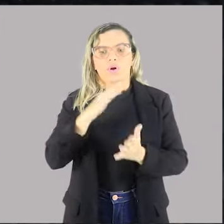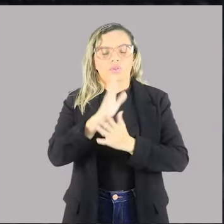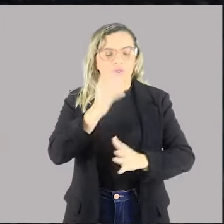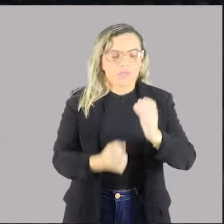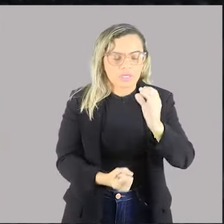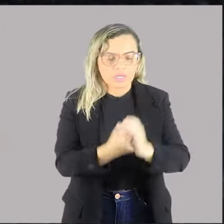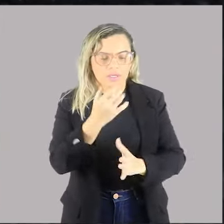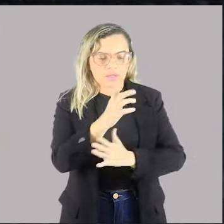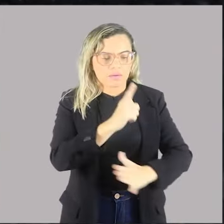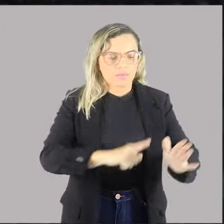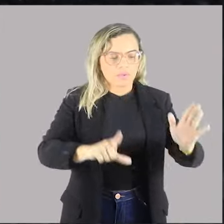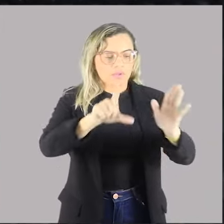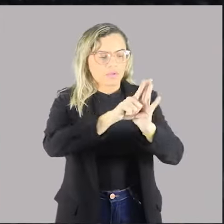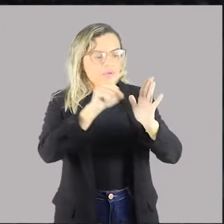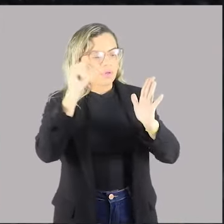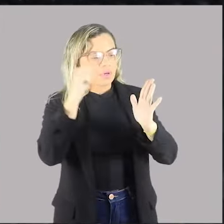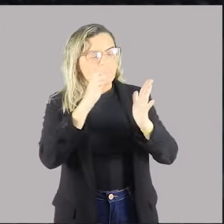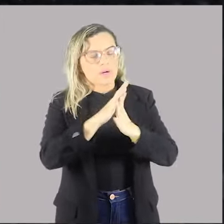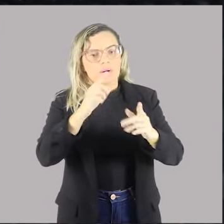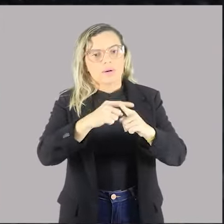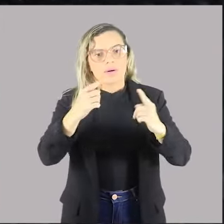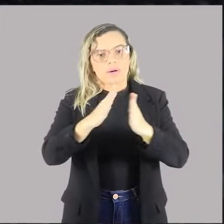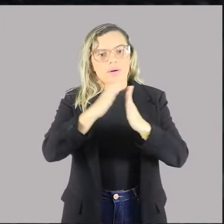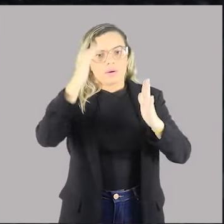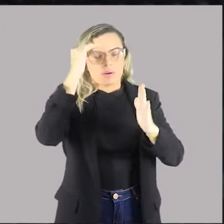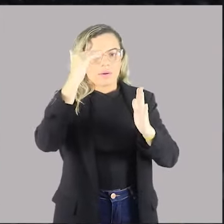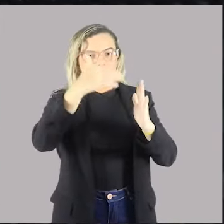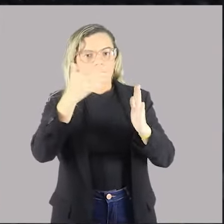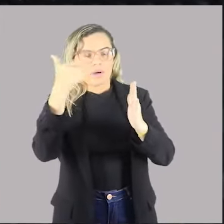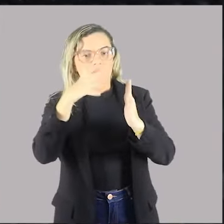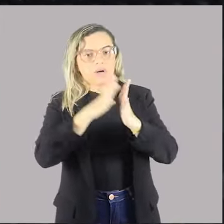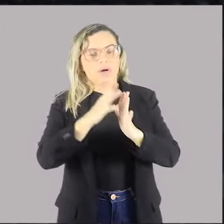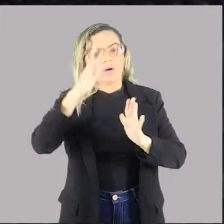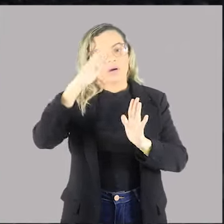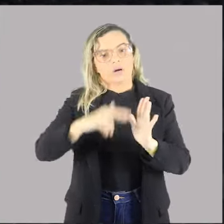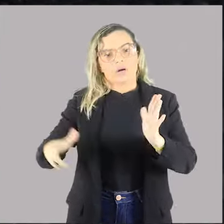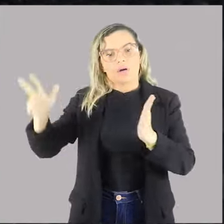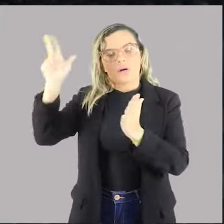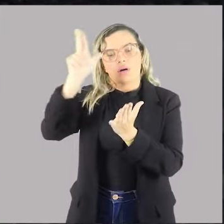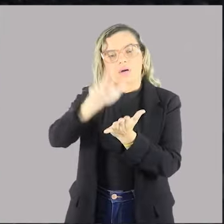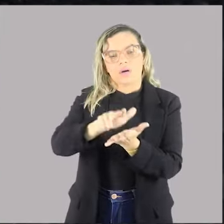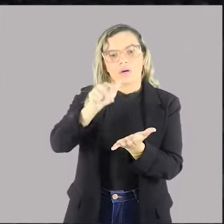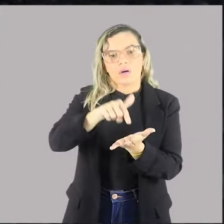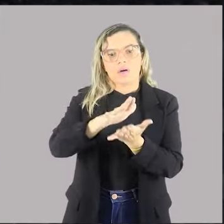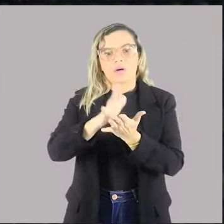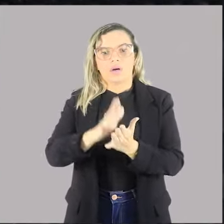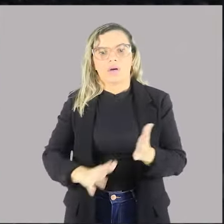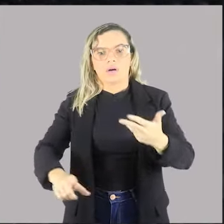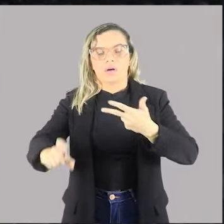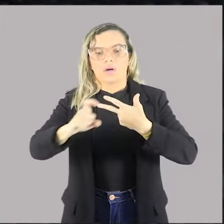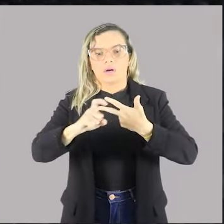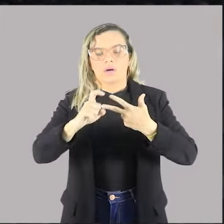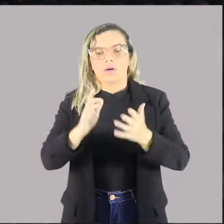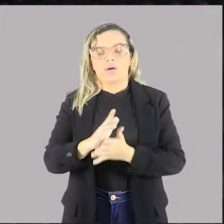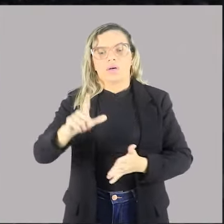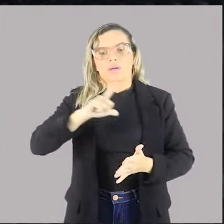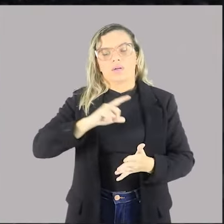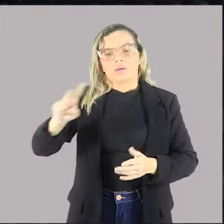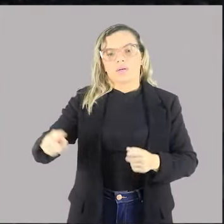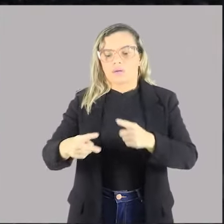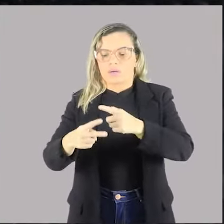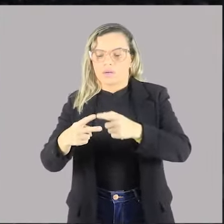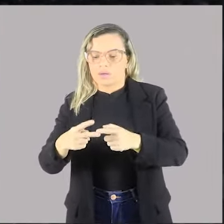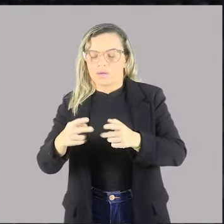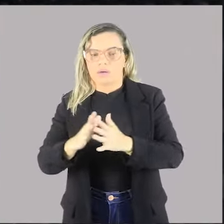se observa à criação, principalmente, de regulamentos executivos, tendo aí duas possibilidades de regulamentos